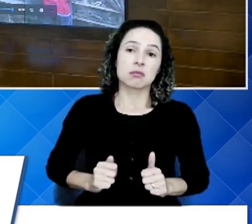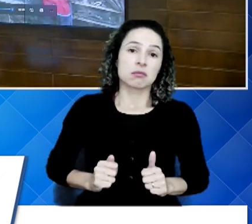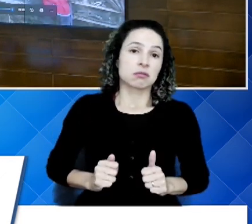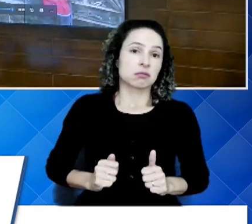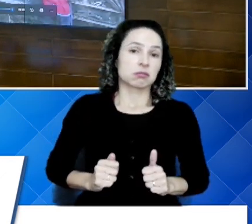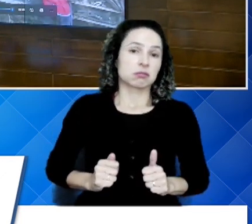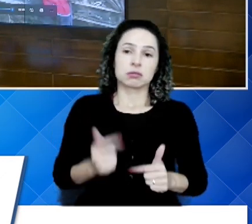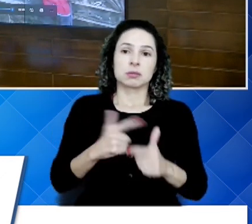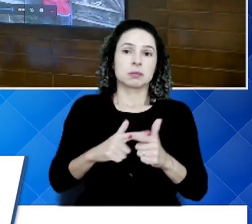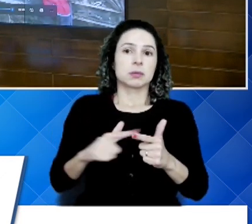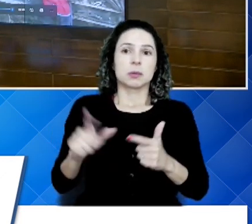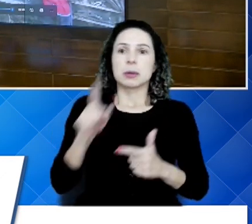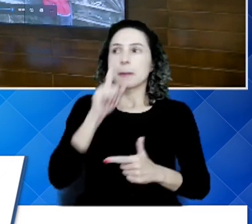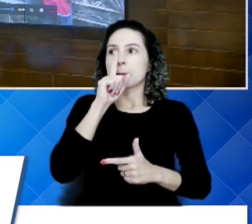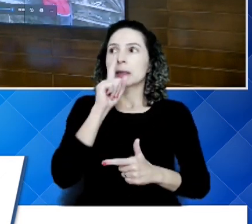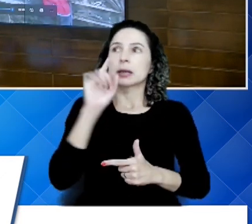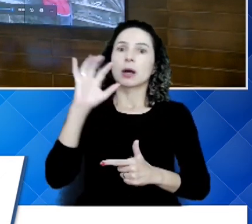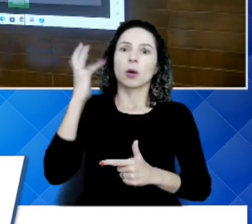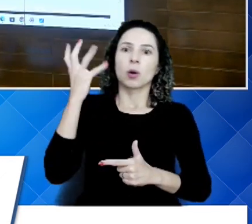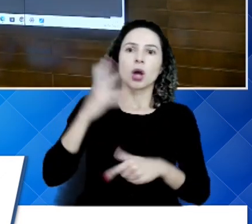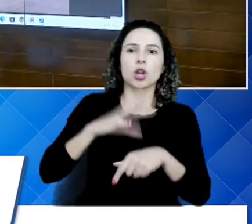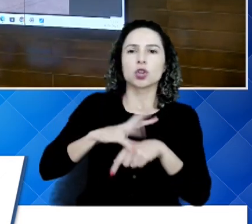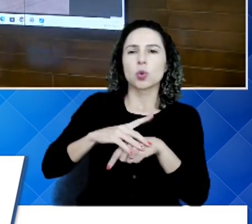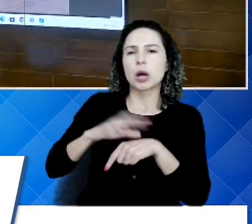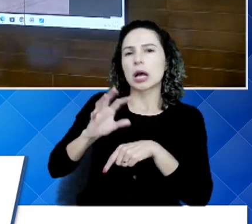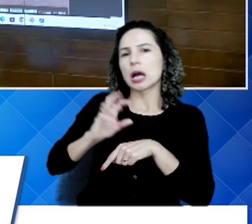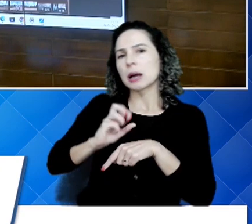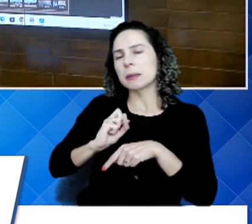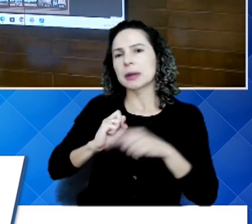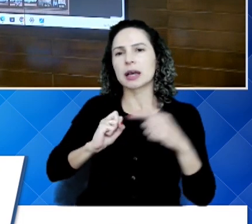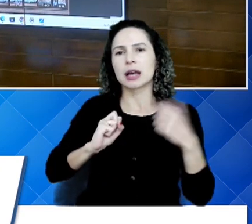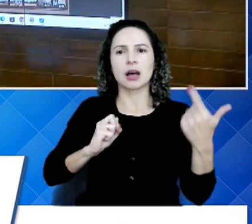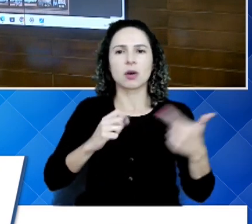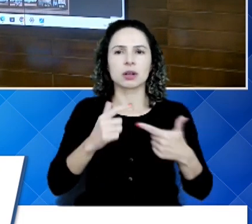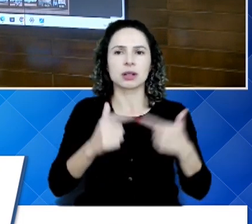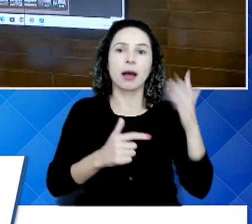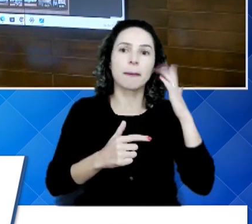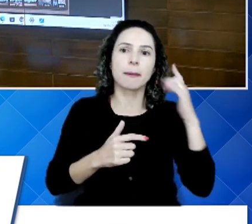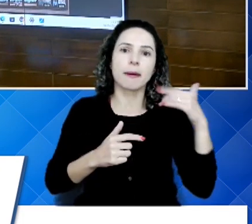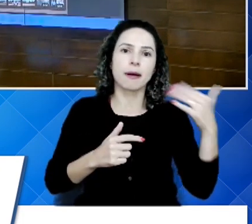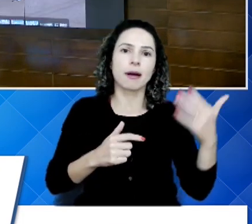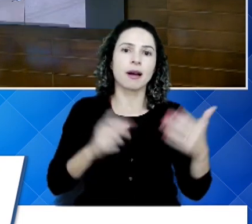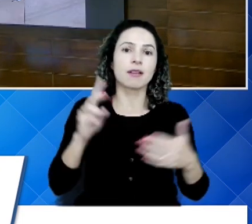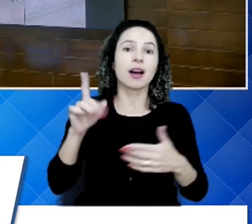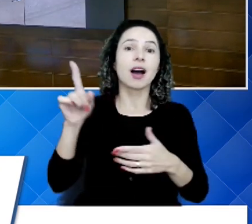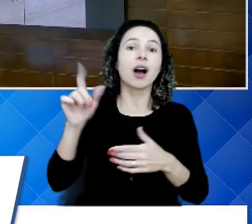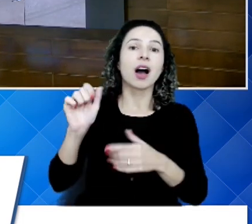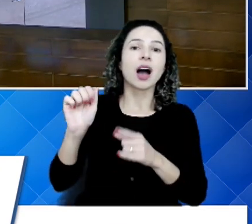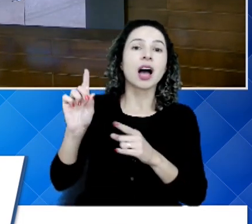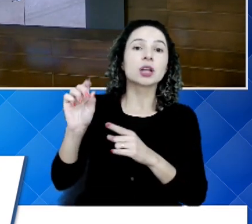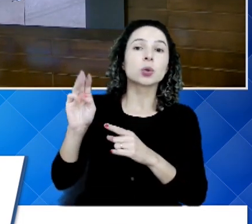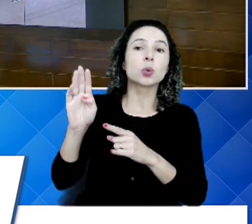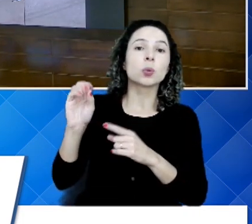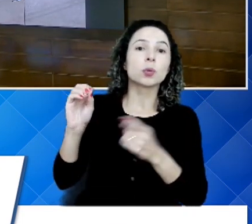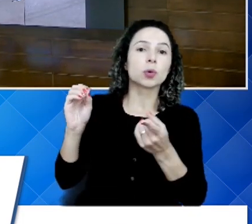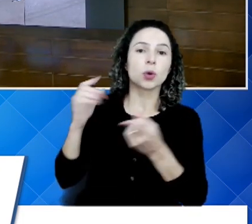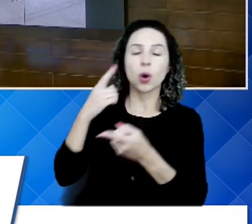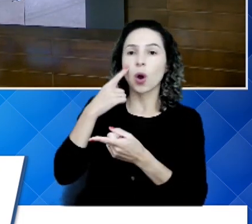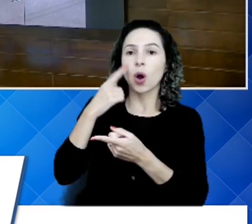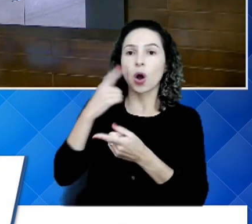problema de contaminação, quem trabalha e quem de repente amanhã ou depois... Olha lá o adubo, olha o adubo lá, olha que situação.